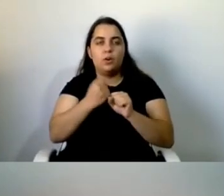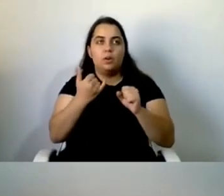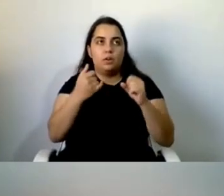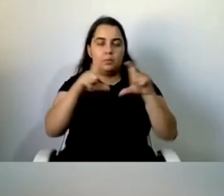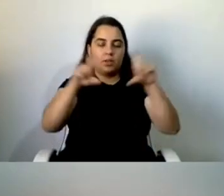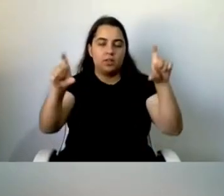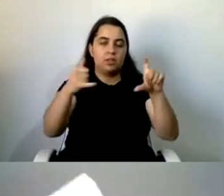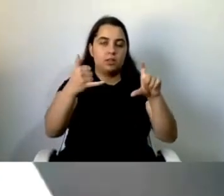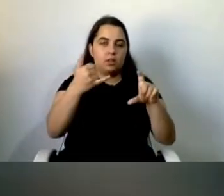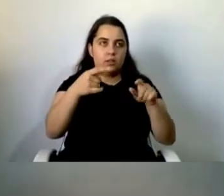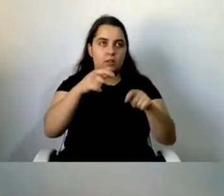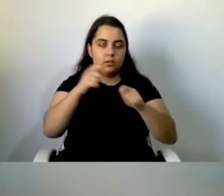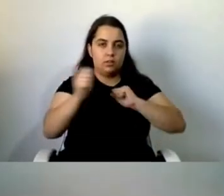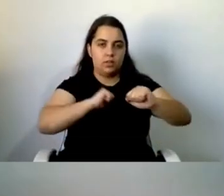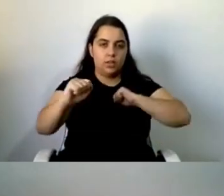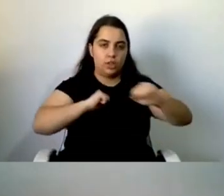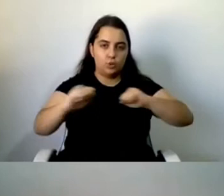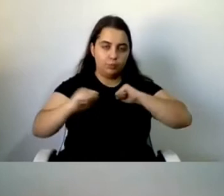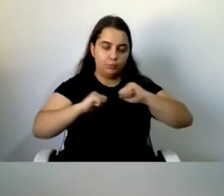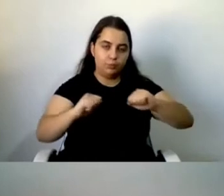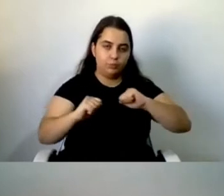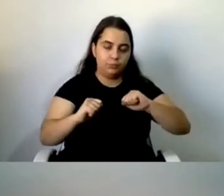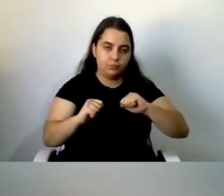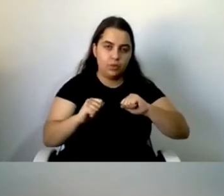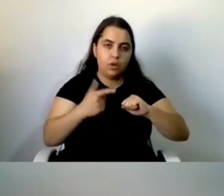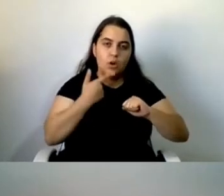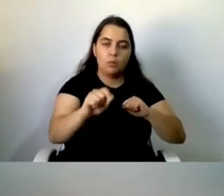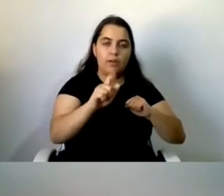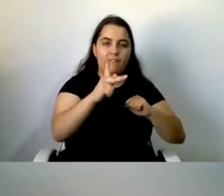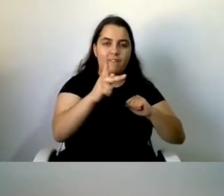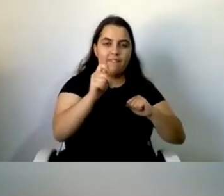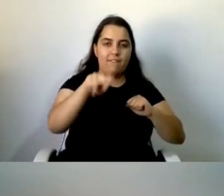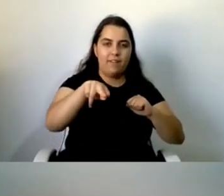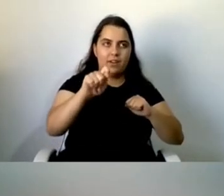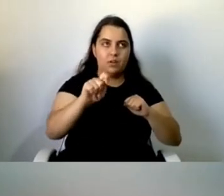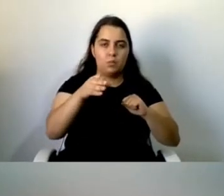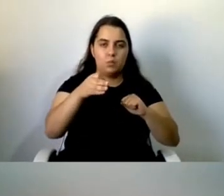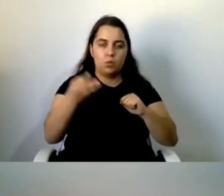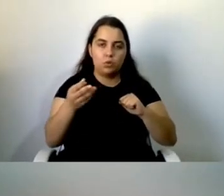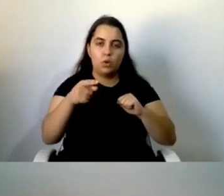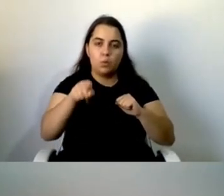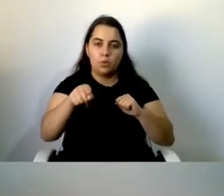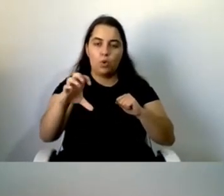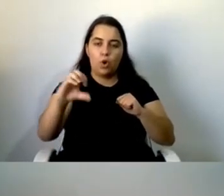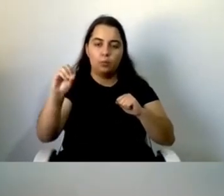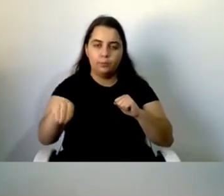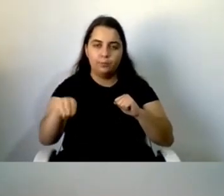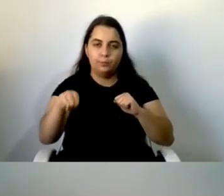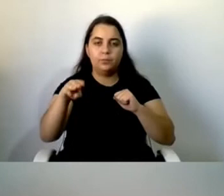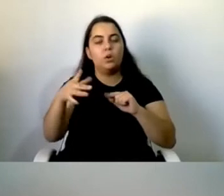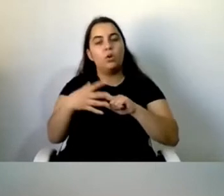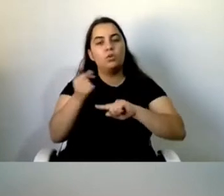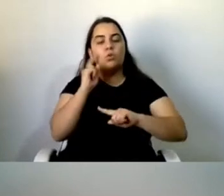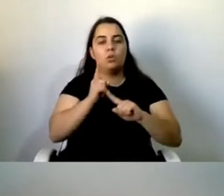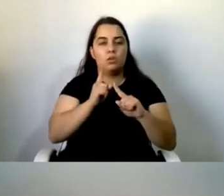randport.com, tendo conseguido que, das verbas